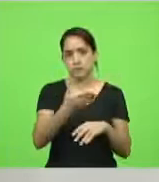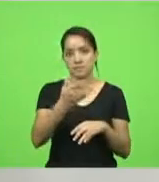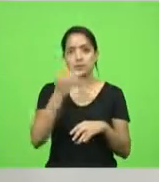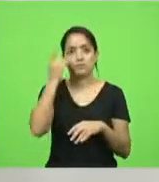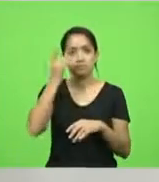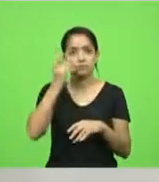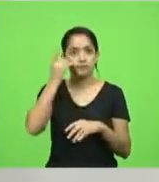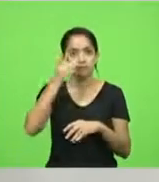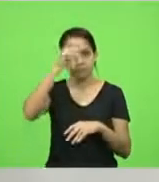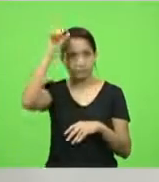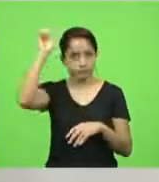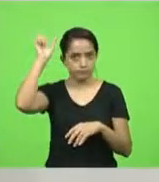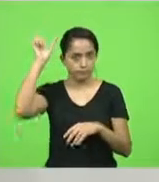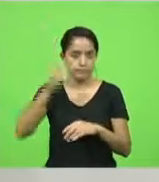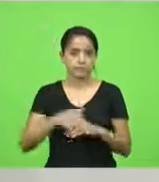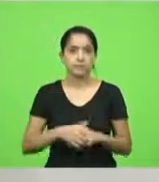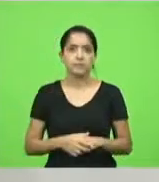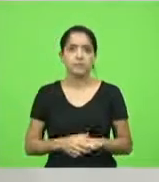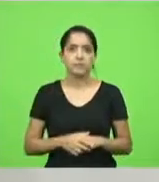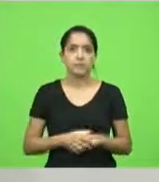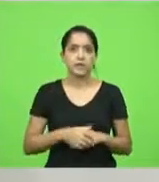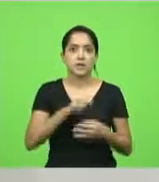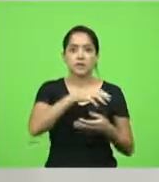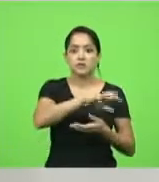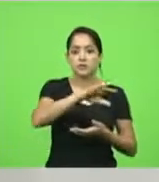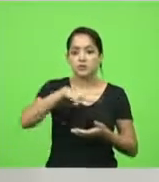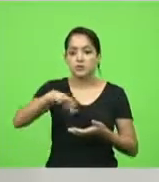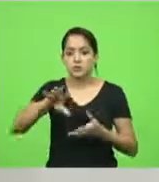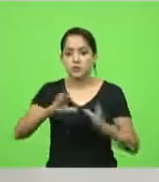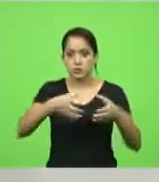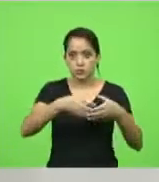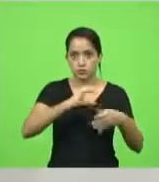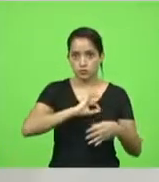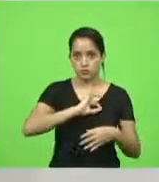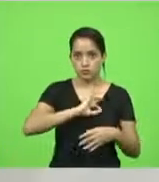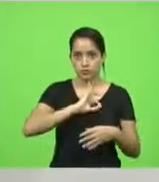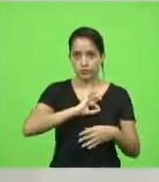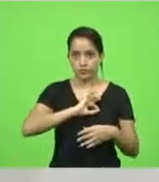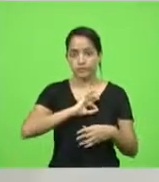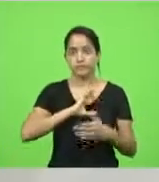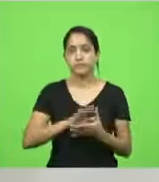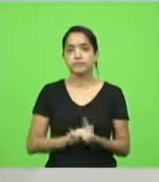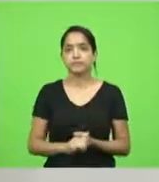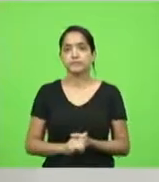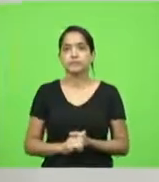essa questão da distribuição dos policiais recém-formados.